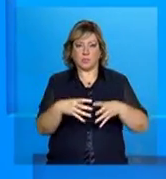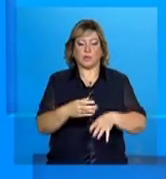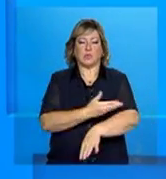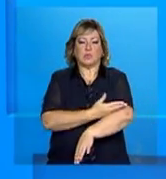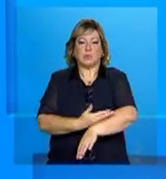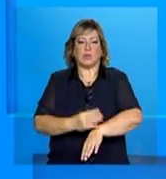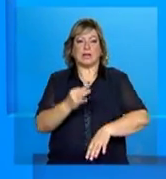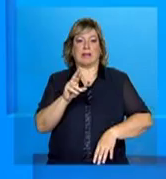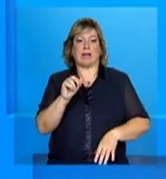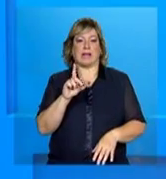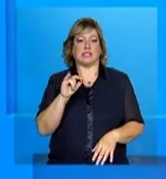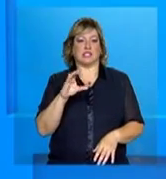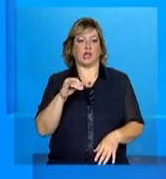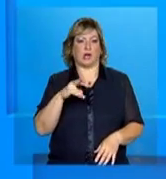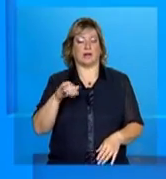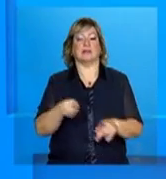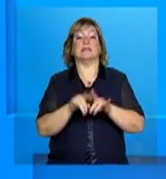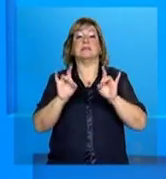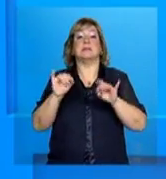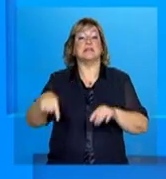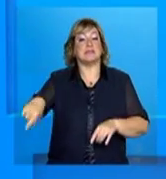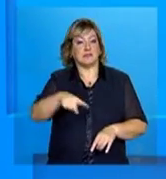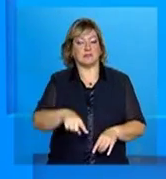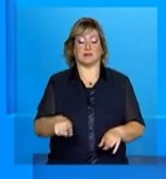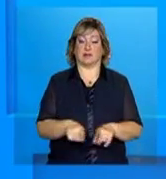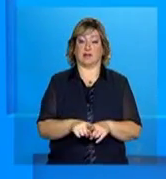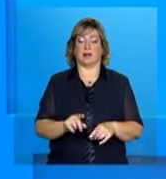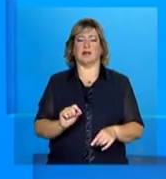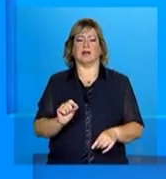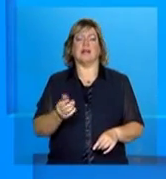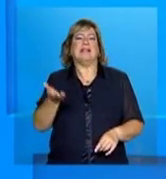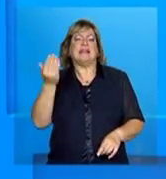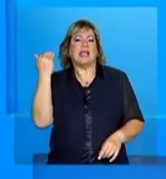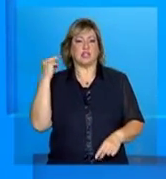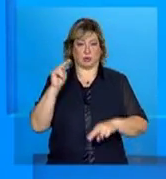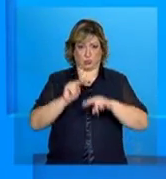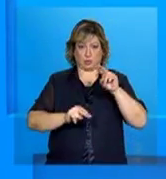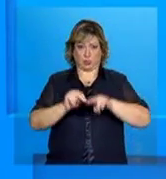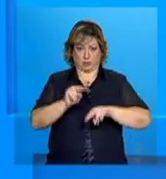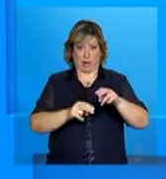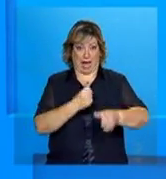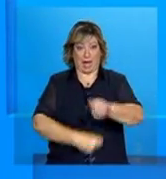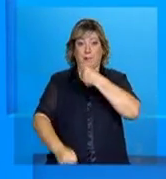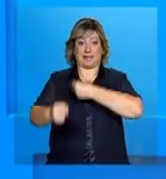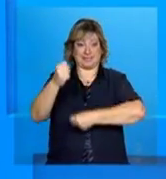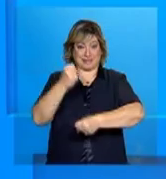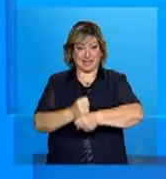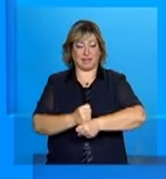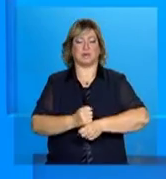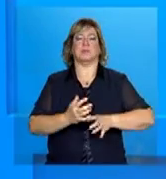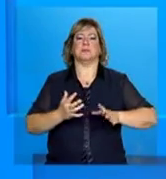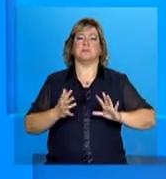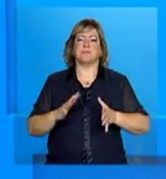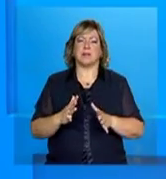específicos. Para se ter uma ideia, desde junho do ano passado, cerca de